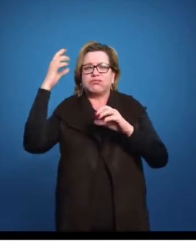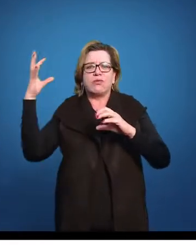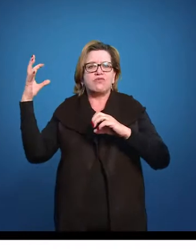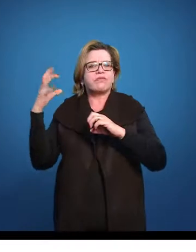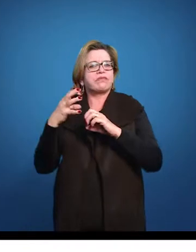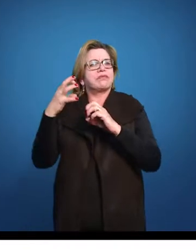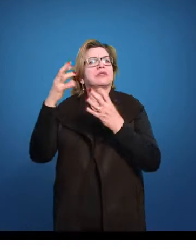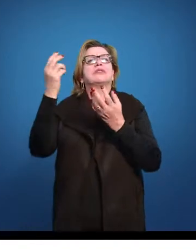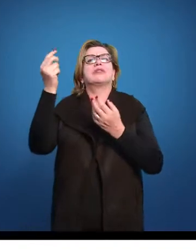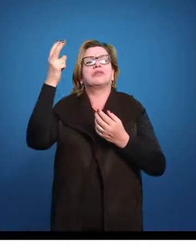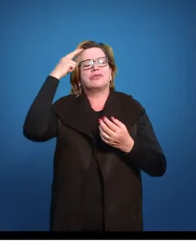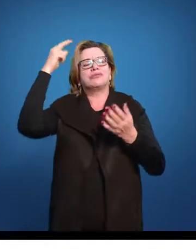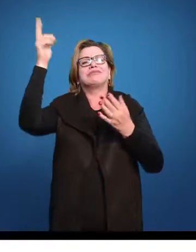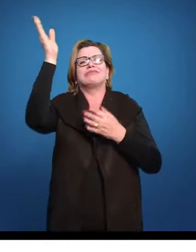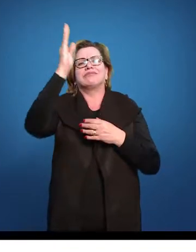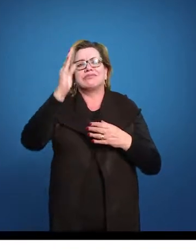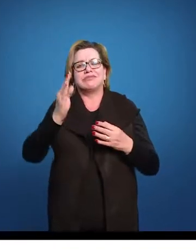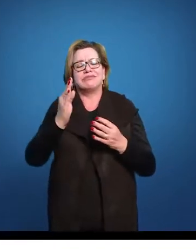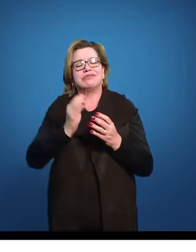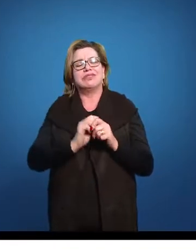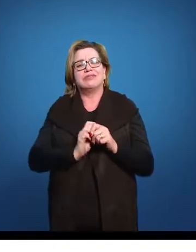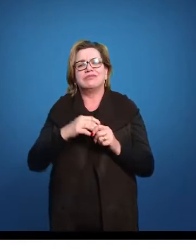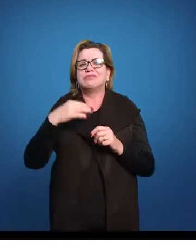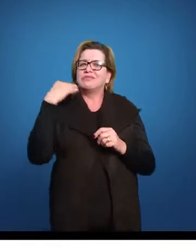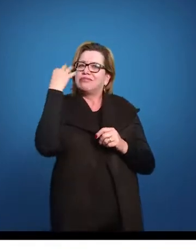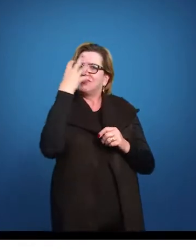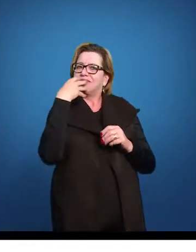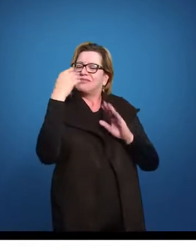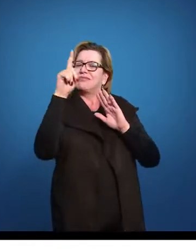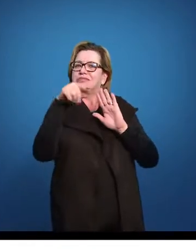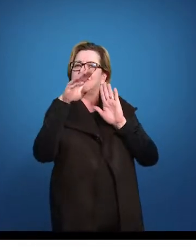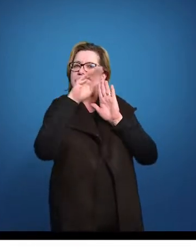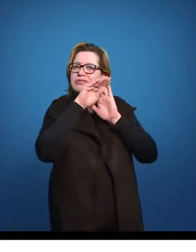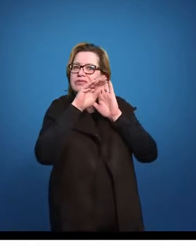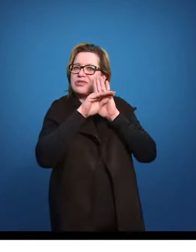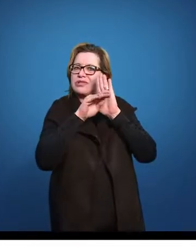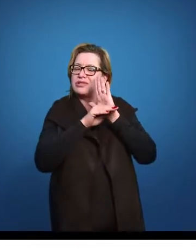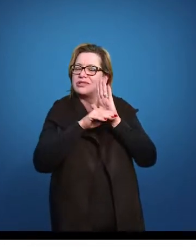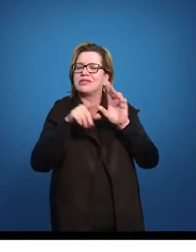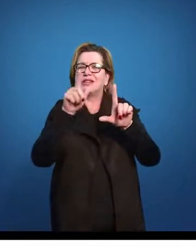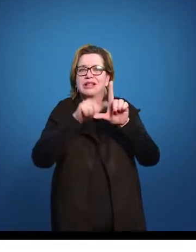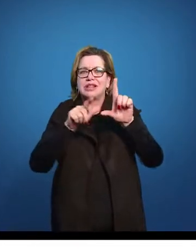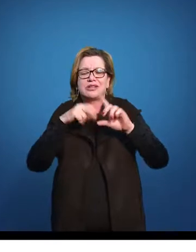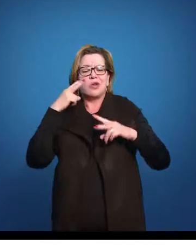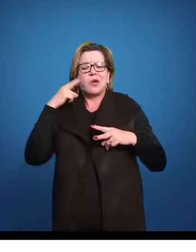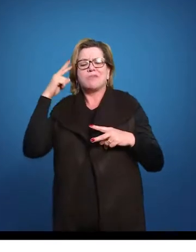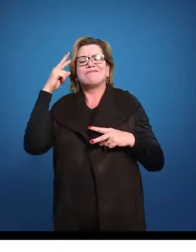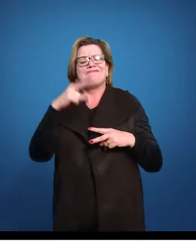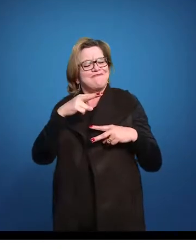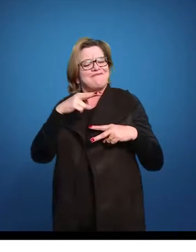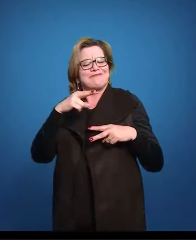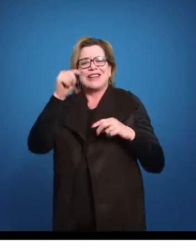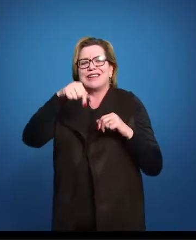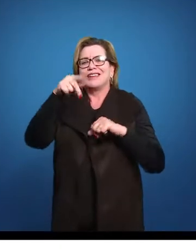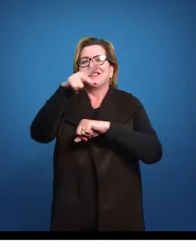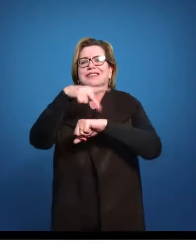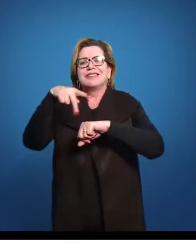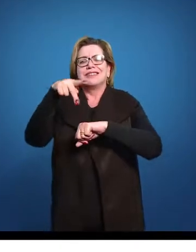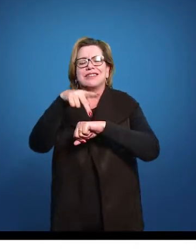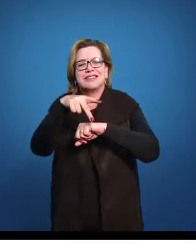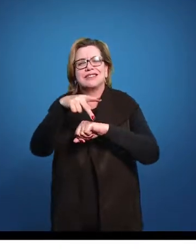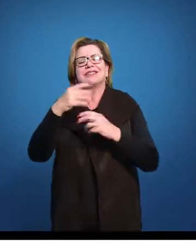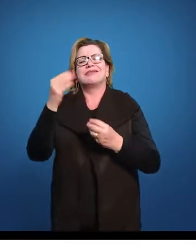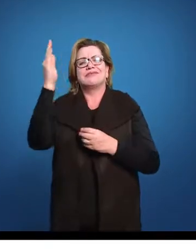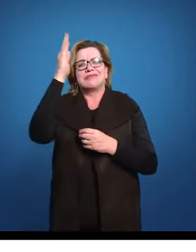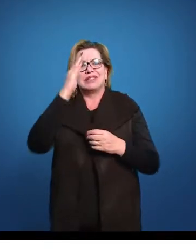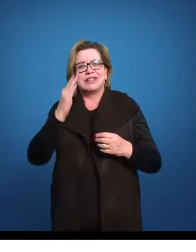da literatura brasileira, desse romantismo, é esse grande projeto literário que vai olhar um pouquinho mais para o Brasil, além do Rio de